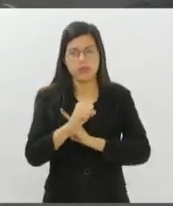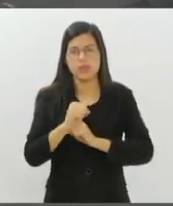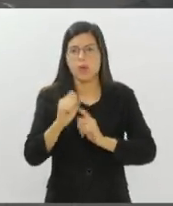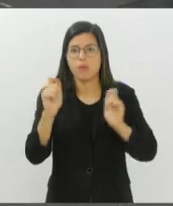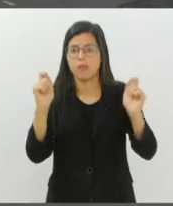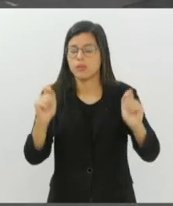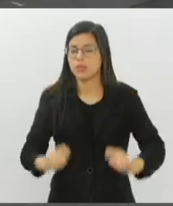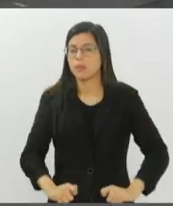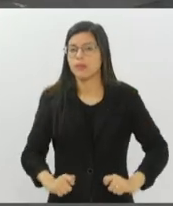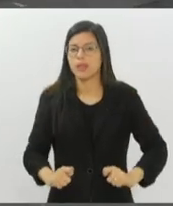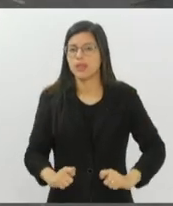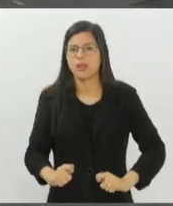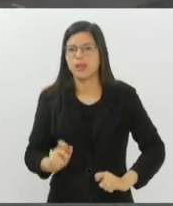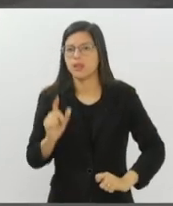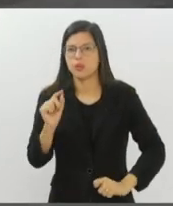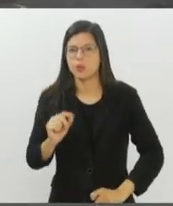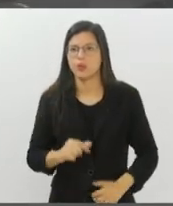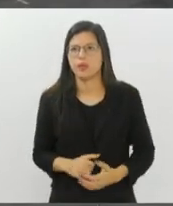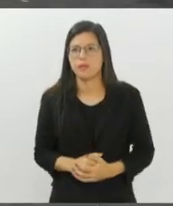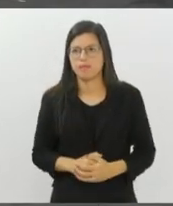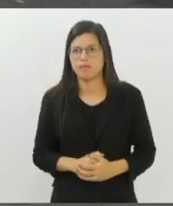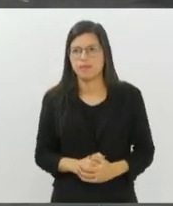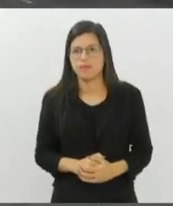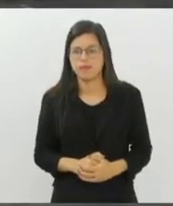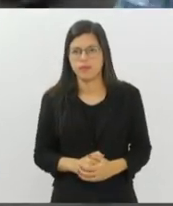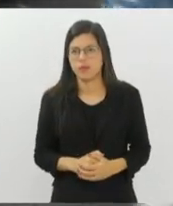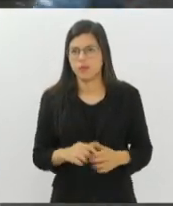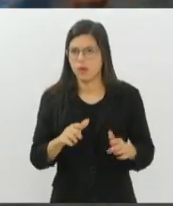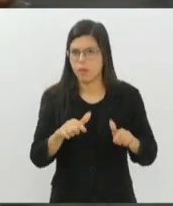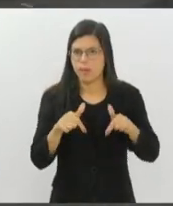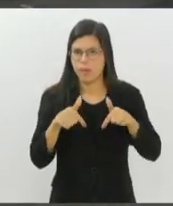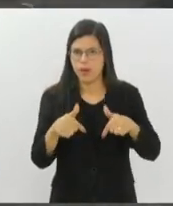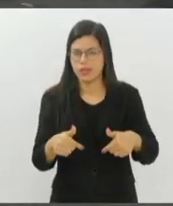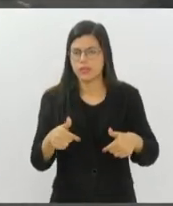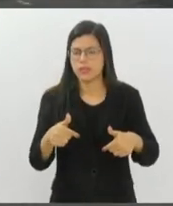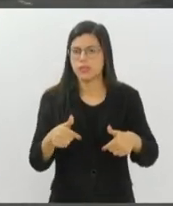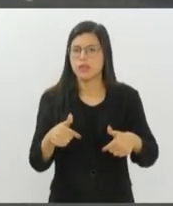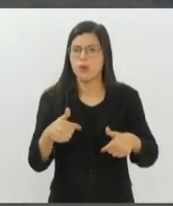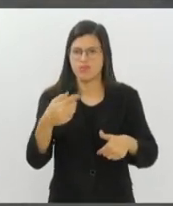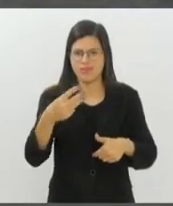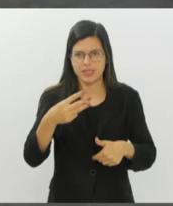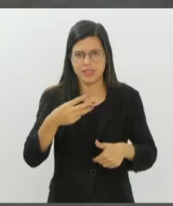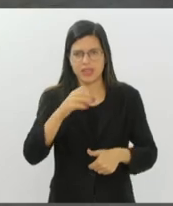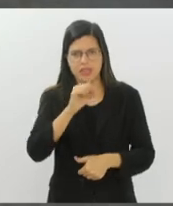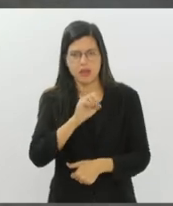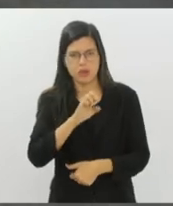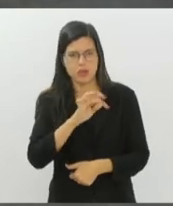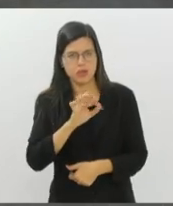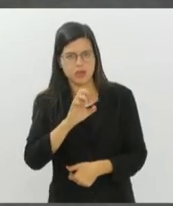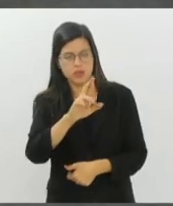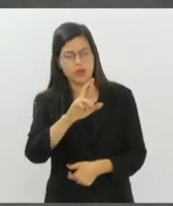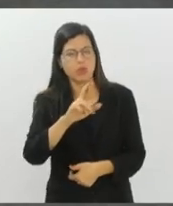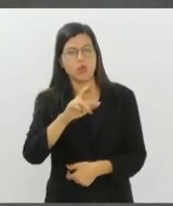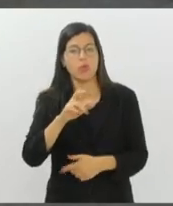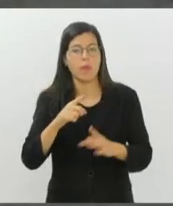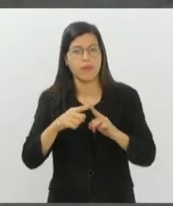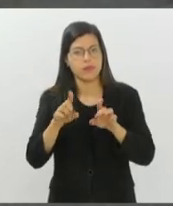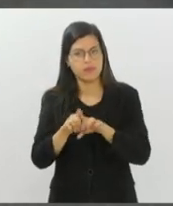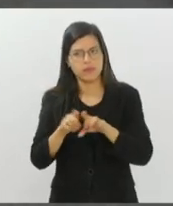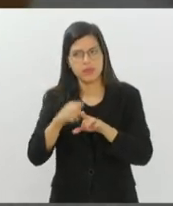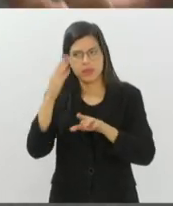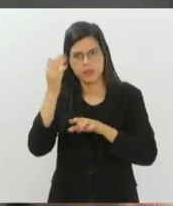possibilidade não só de ser uma ação de terceiro setor, que é como nós fazemos, mas de quem sabe ser